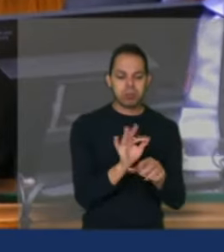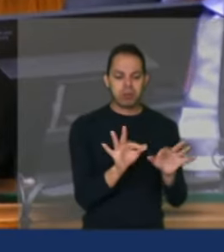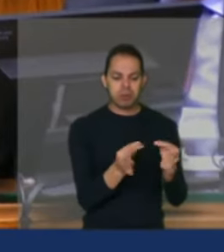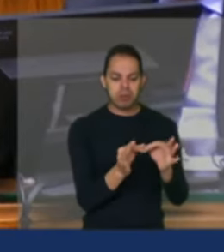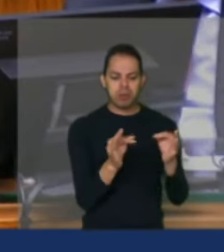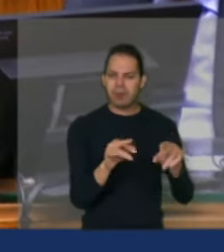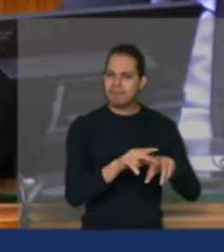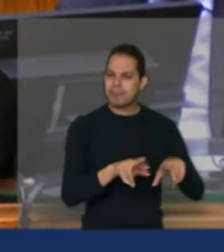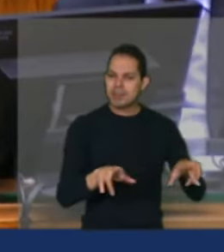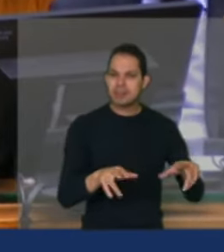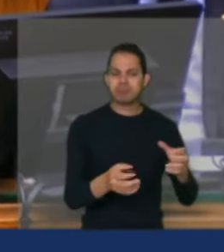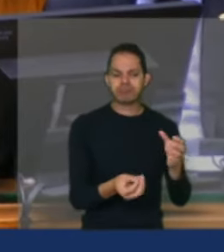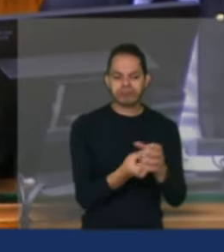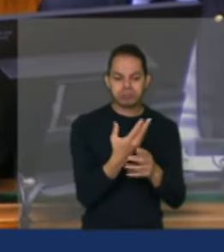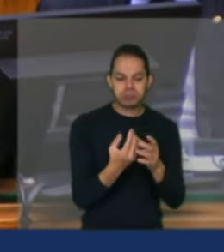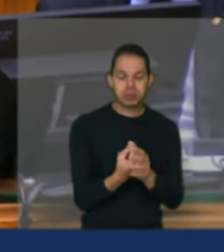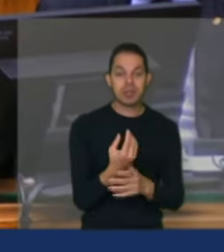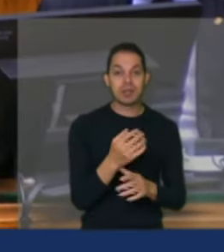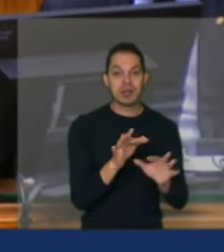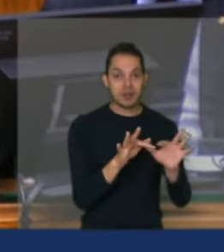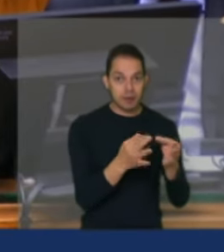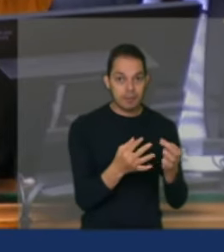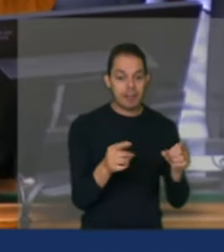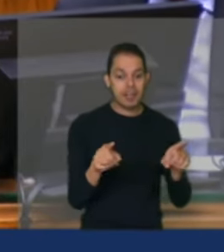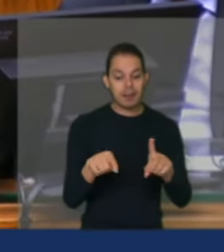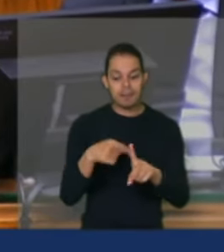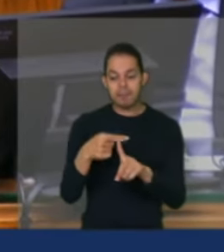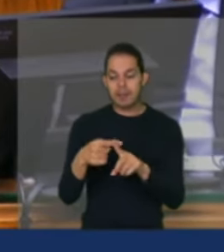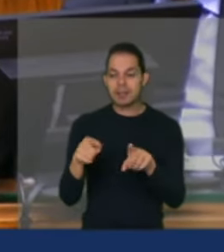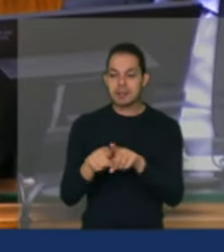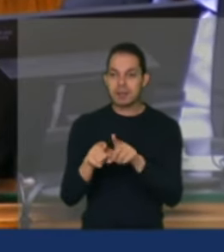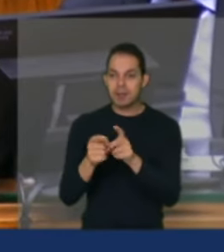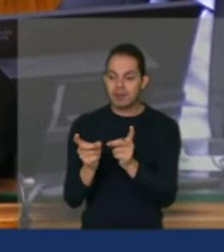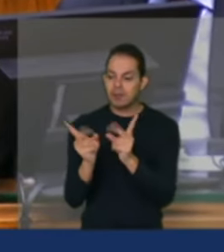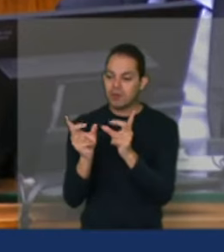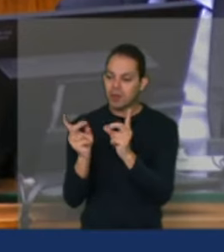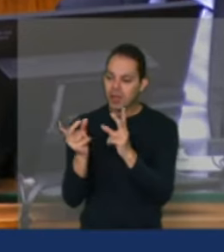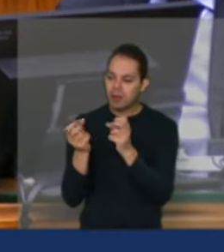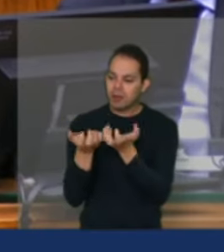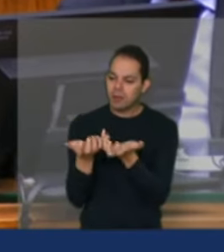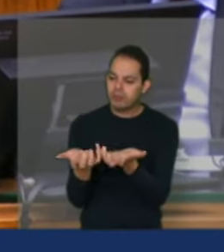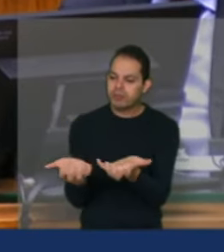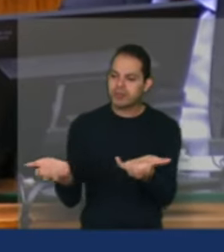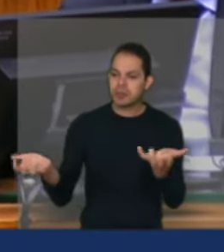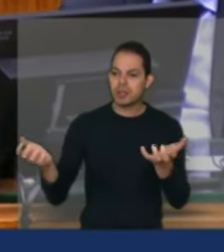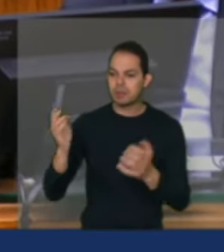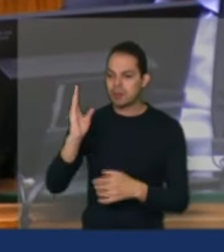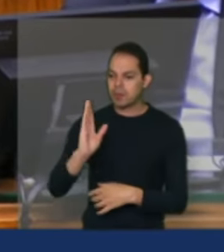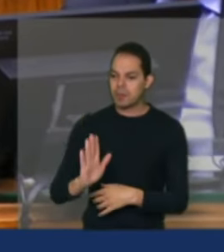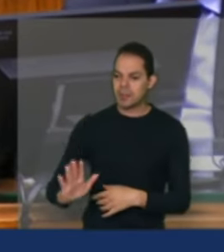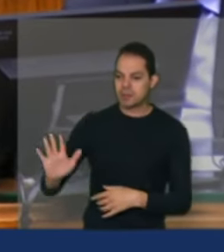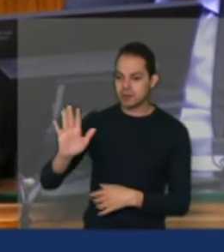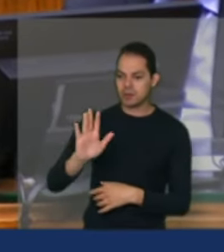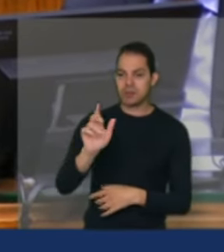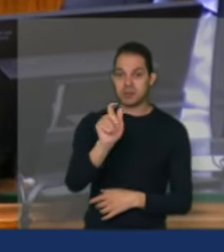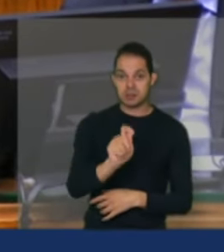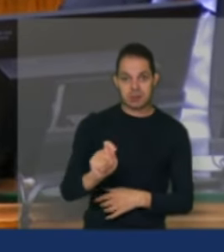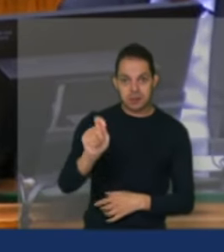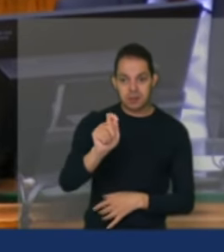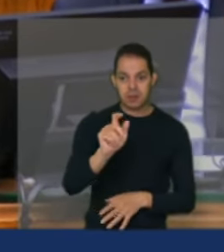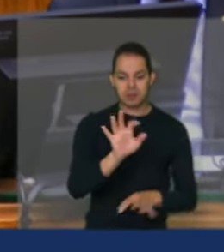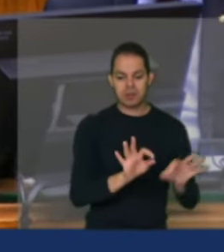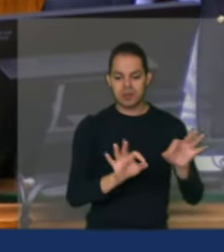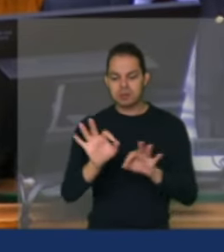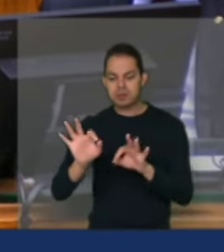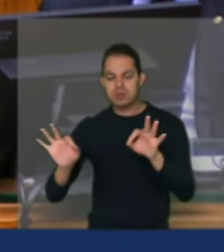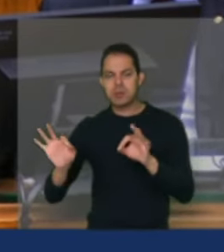produzir para o seu sustento e consegue participar do mercado através das suas associações organizações das suas